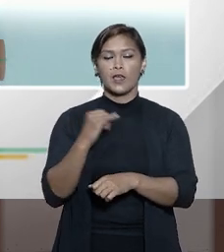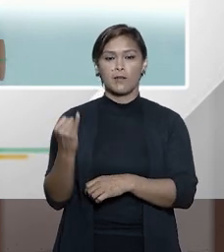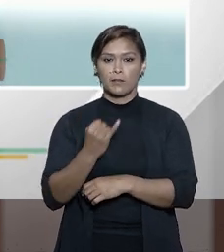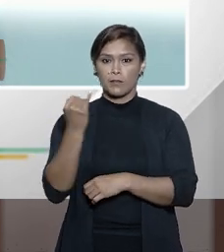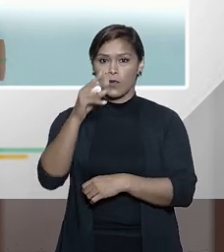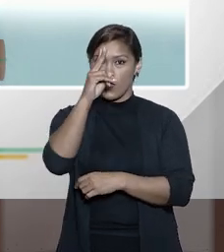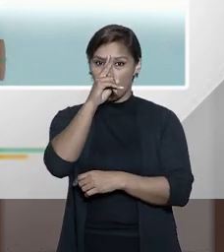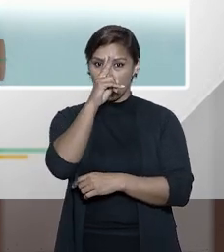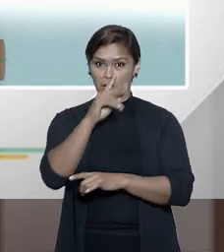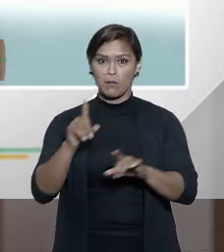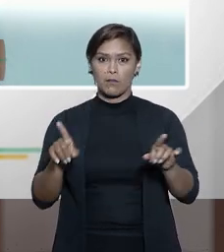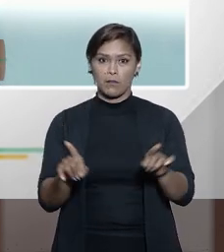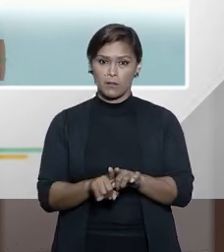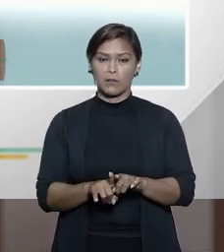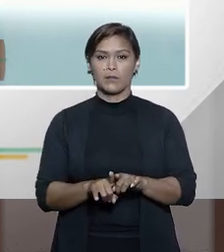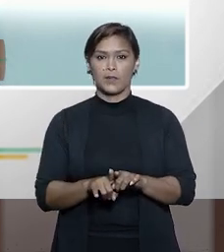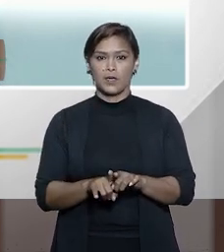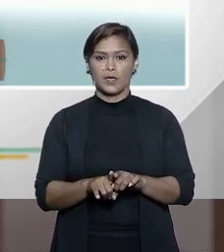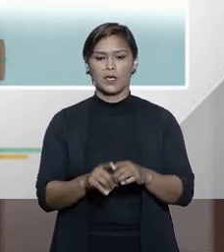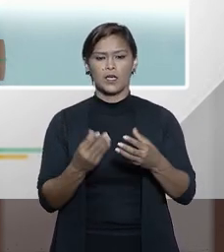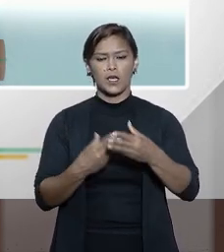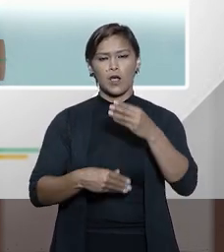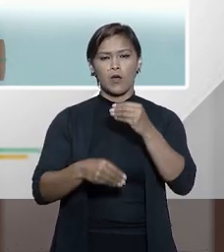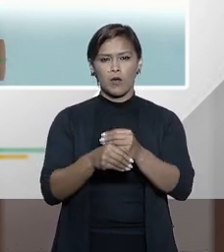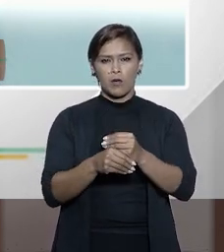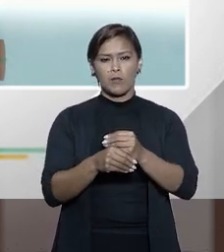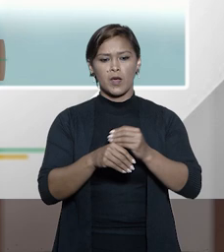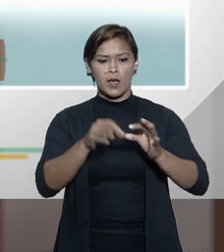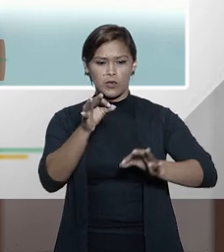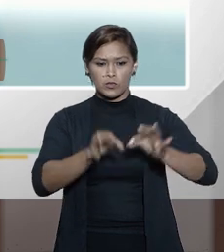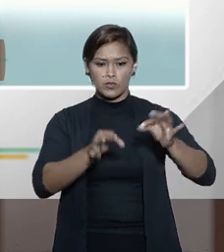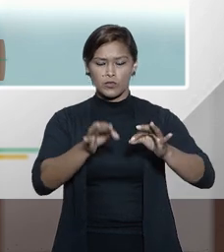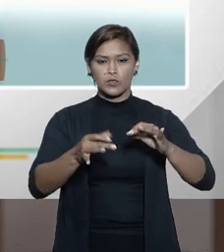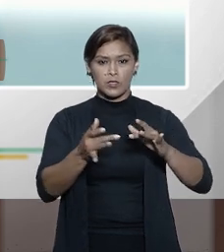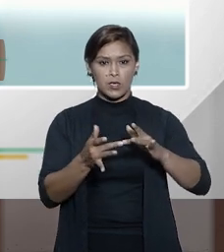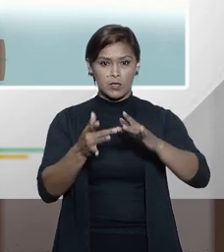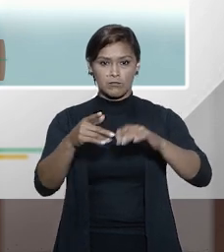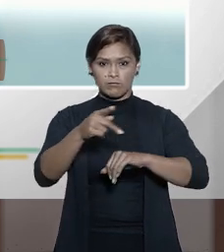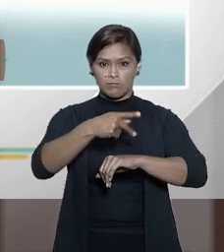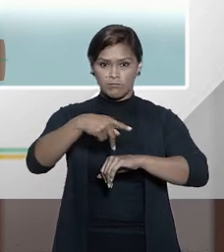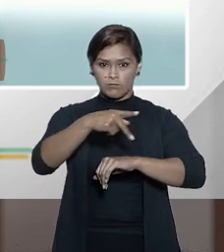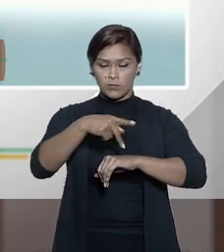eu acho, também lembrar que a cooperação jurídica internacional,